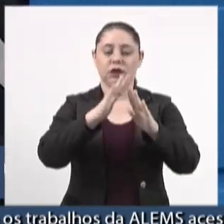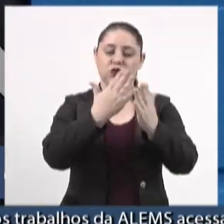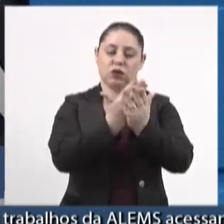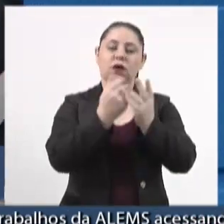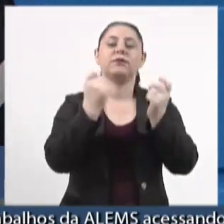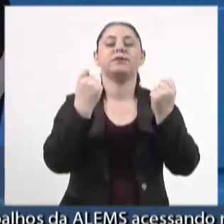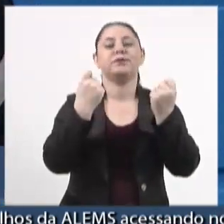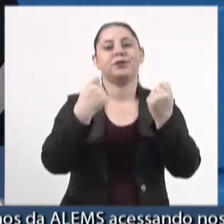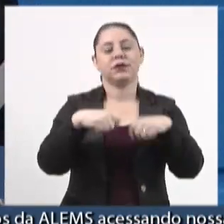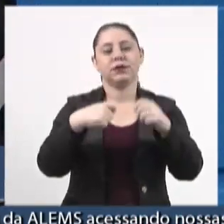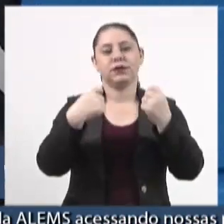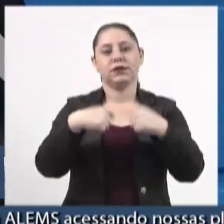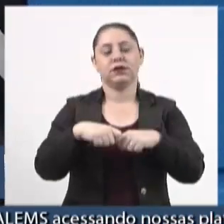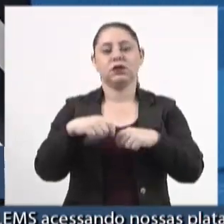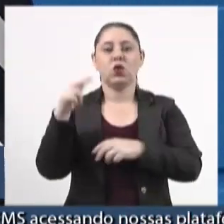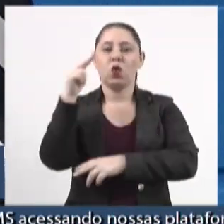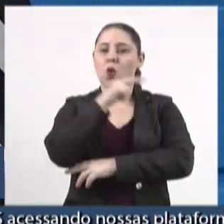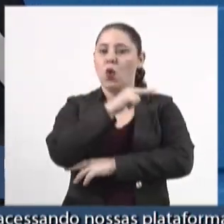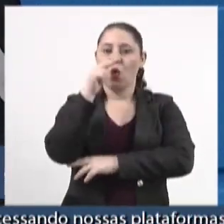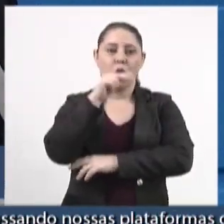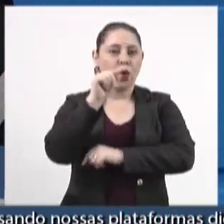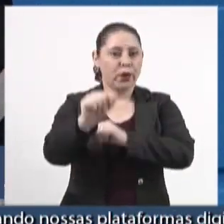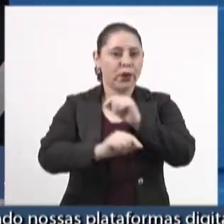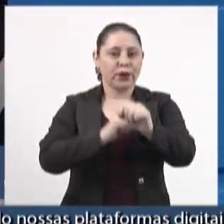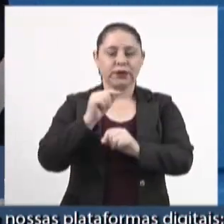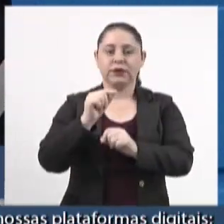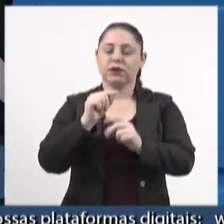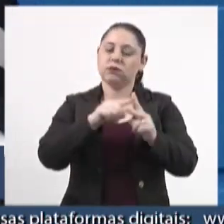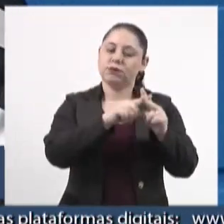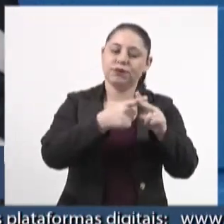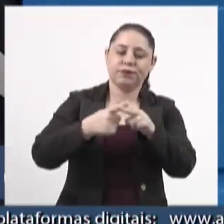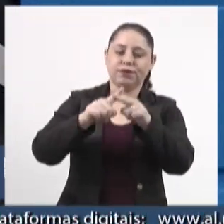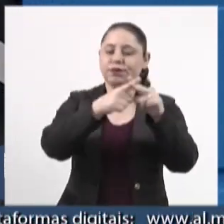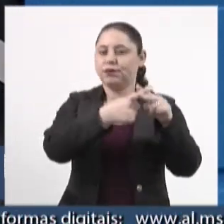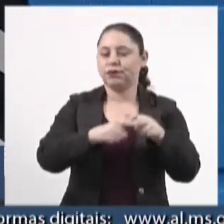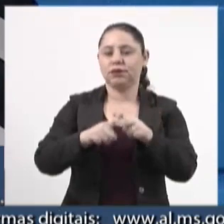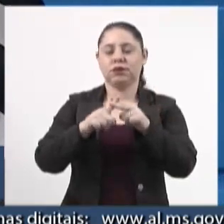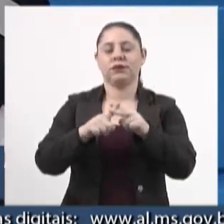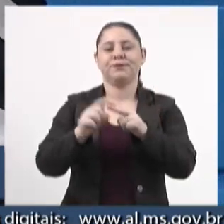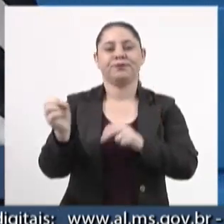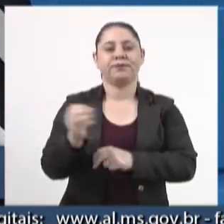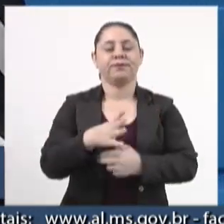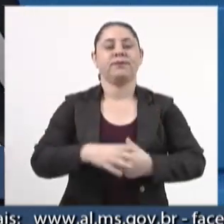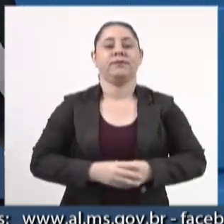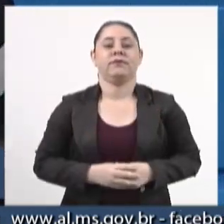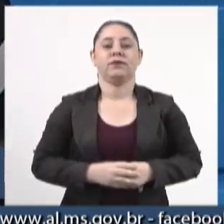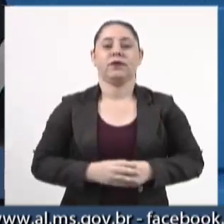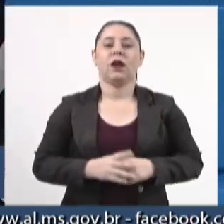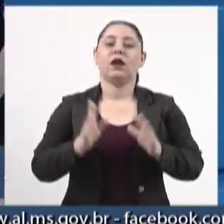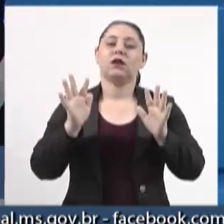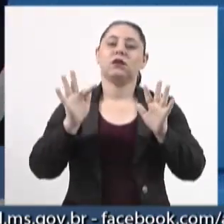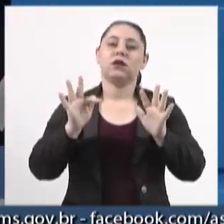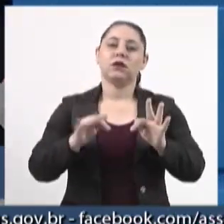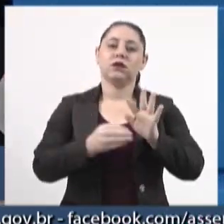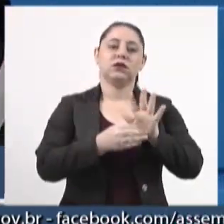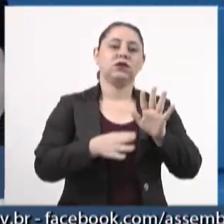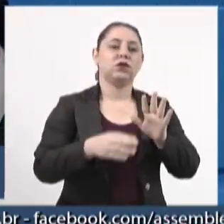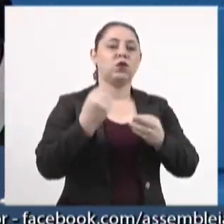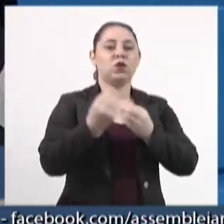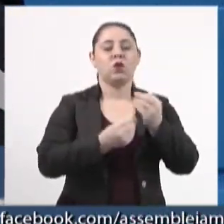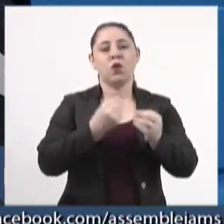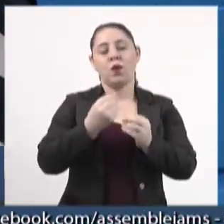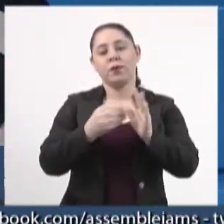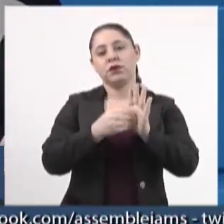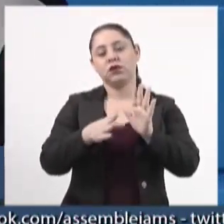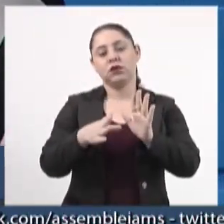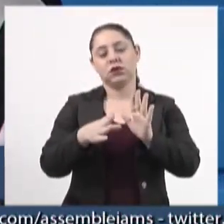necessitando de forma urgente dessas reformas, dessa revitalização. E aí eu encerro essas indicações com uma